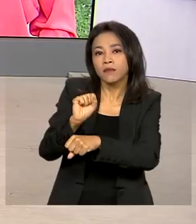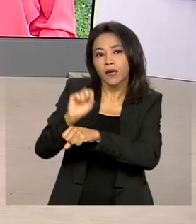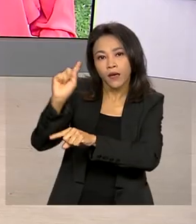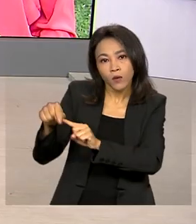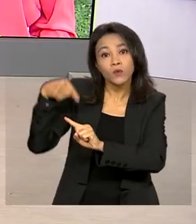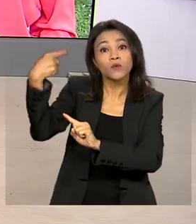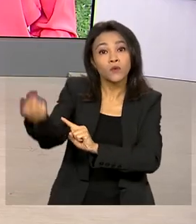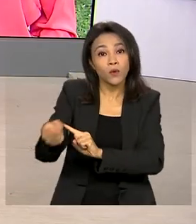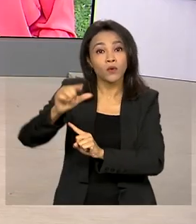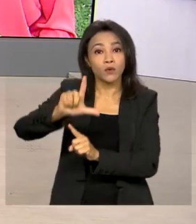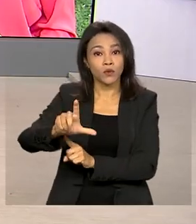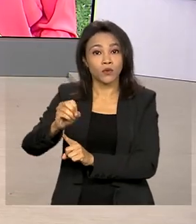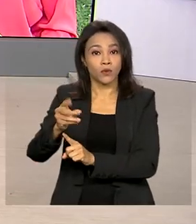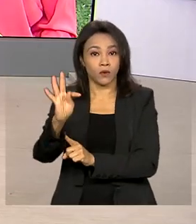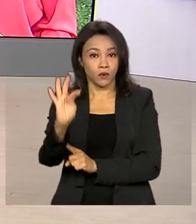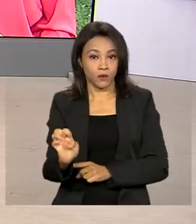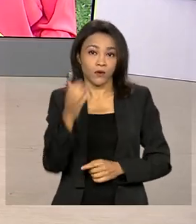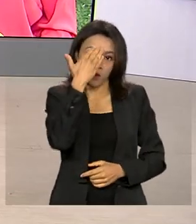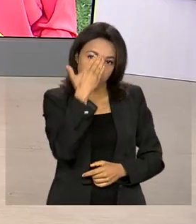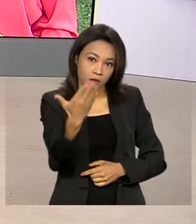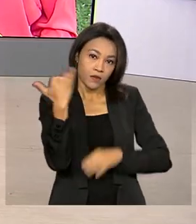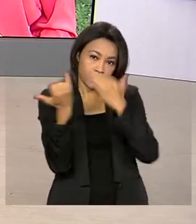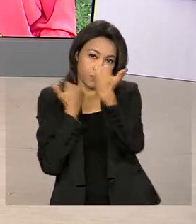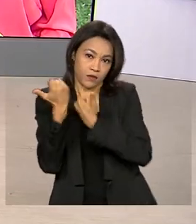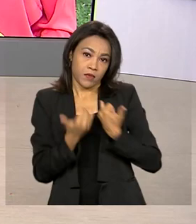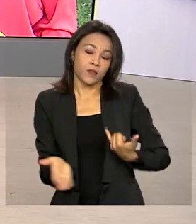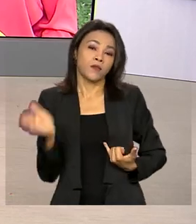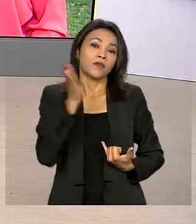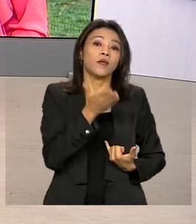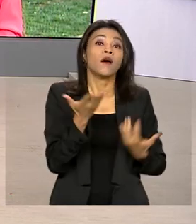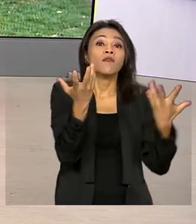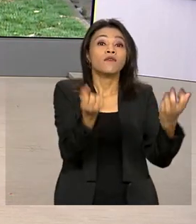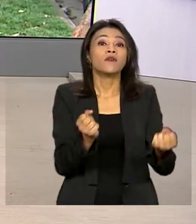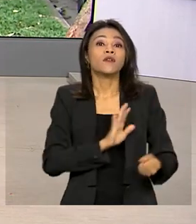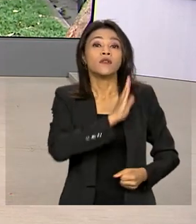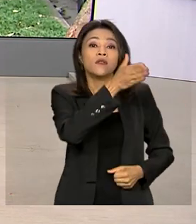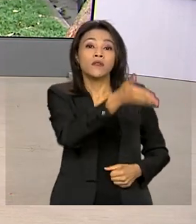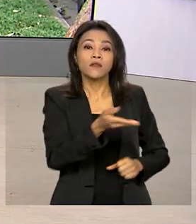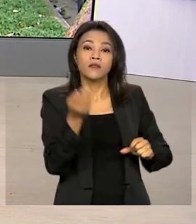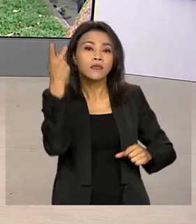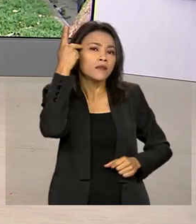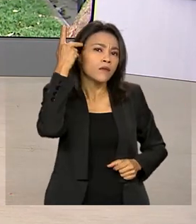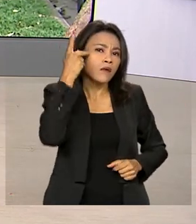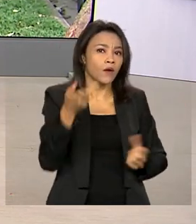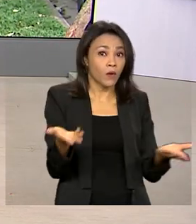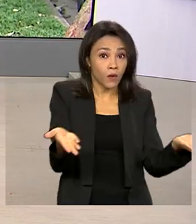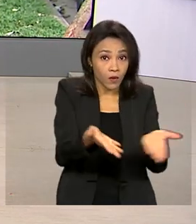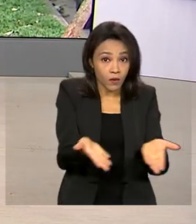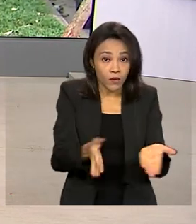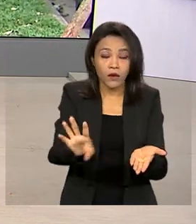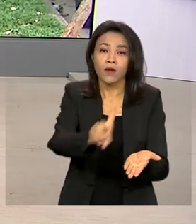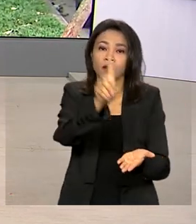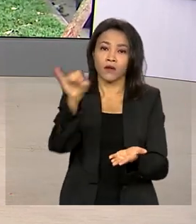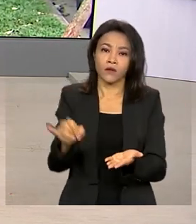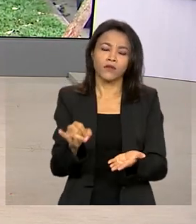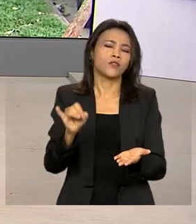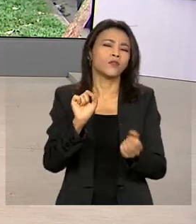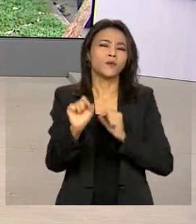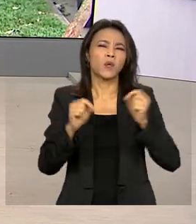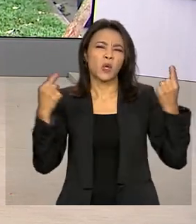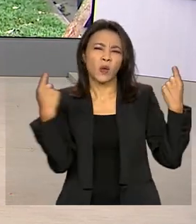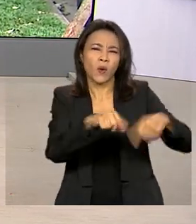Está certo, Glauco. Muito obrigada pelas suas informações. E olha, de Brasília vamos a São Paulo, porque hoje é dia mundial de combate à